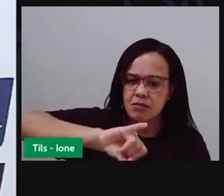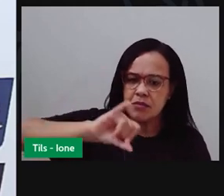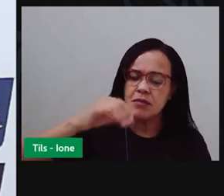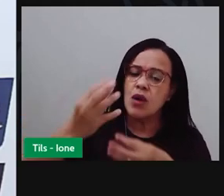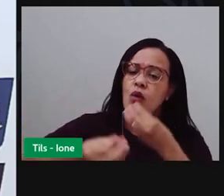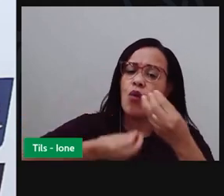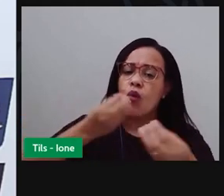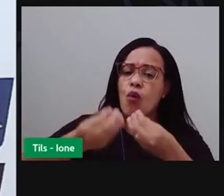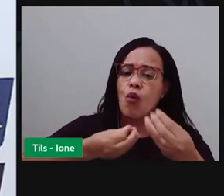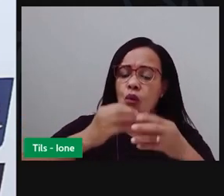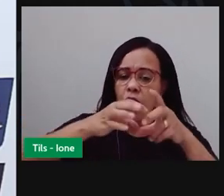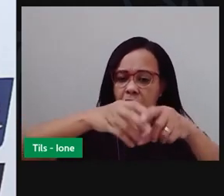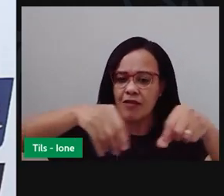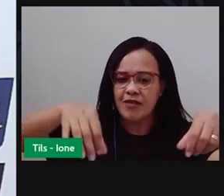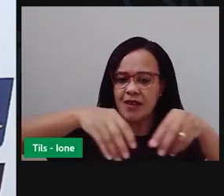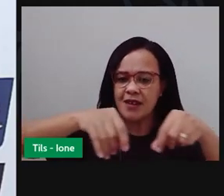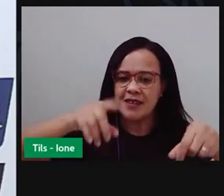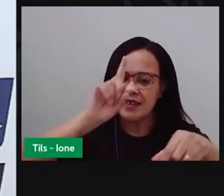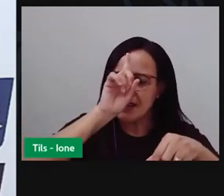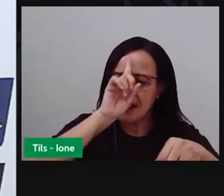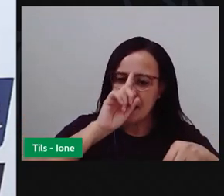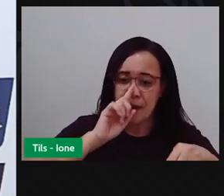flocão de milho.